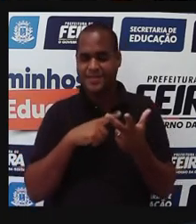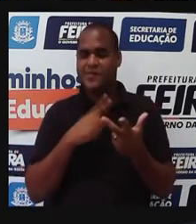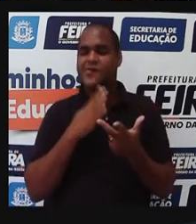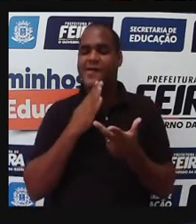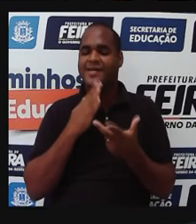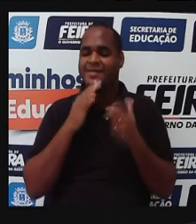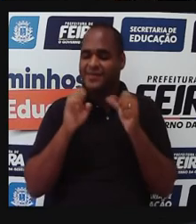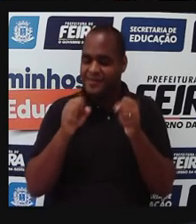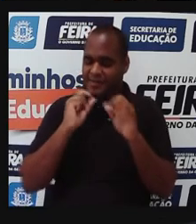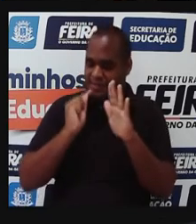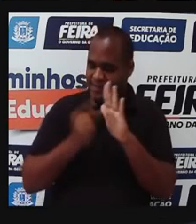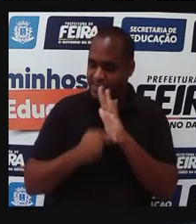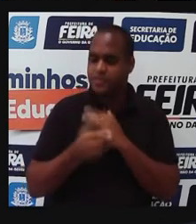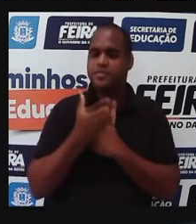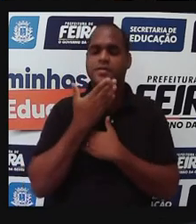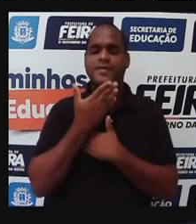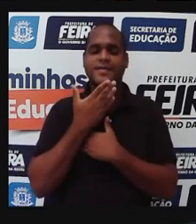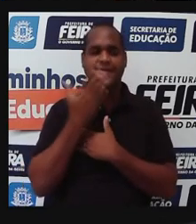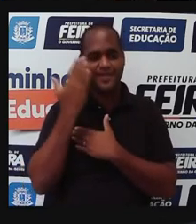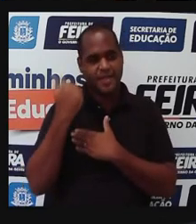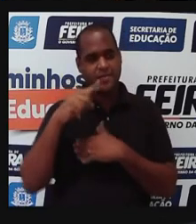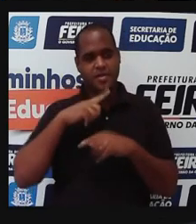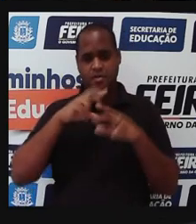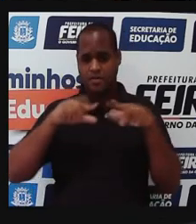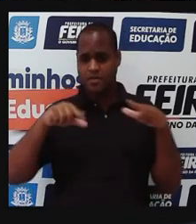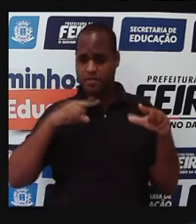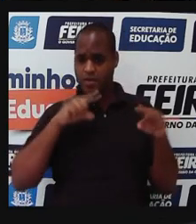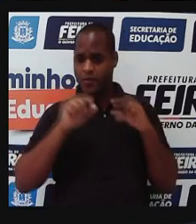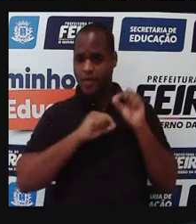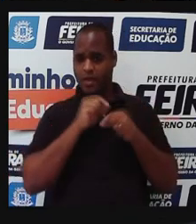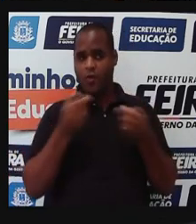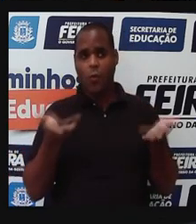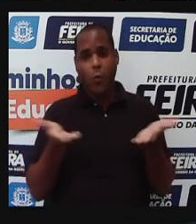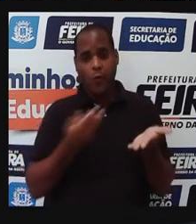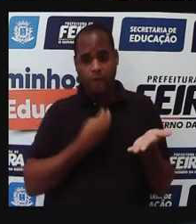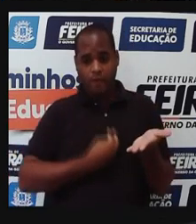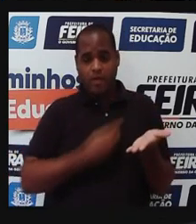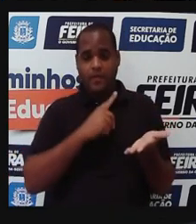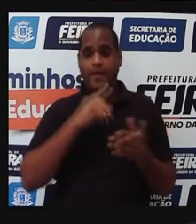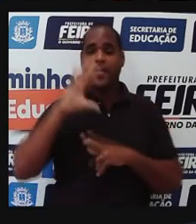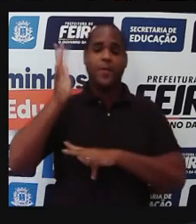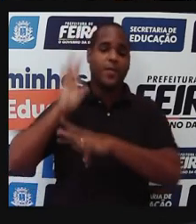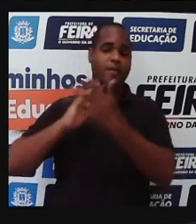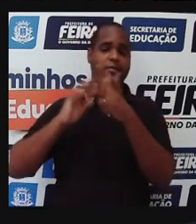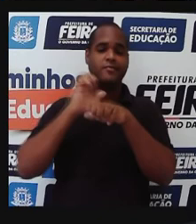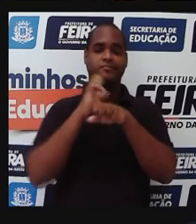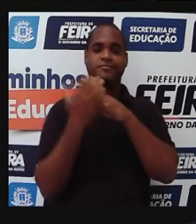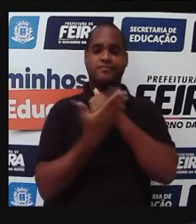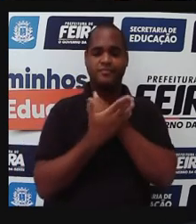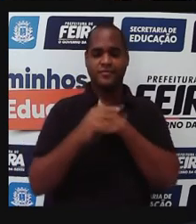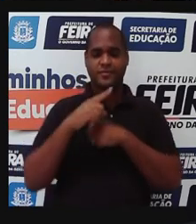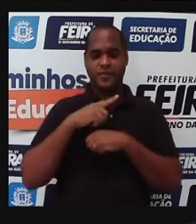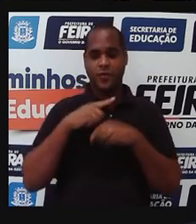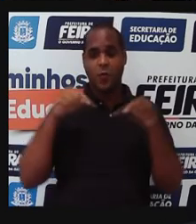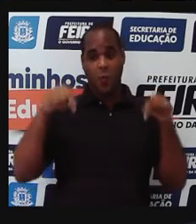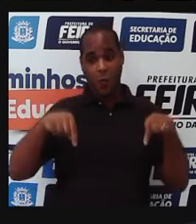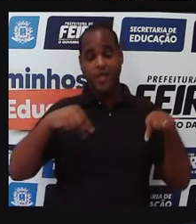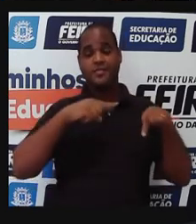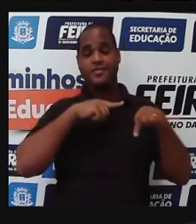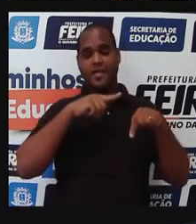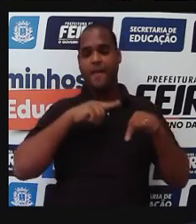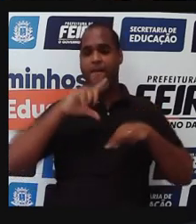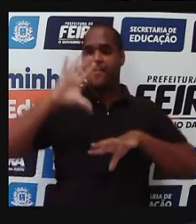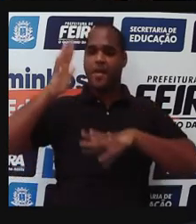conhecendo e sabendo muito sobre elas, né, por conta desse momento que nós estamos vivendo, momento pandêmico de COVID-19,